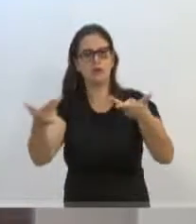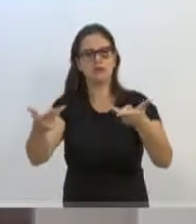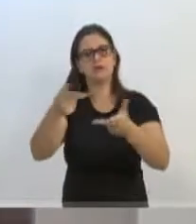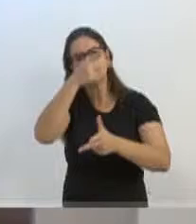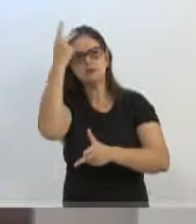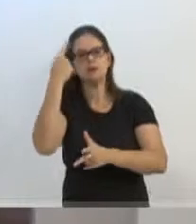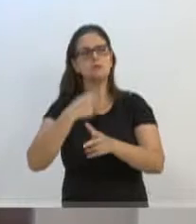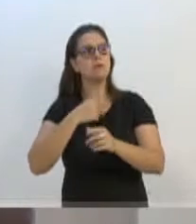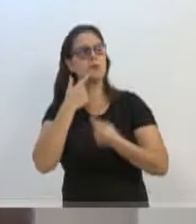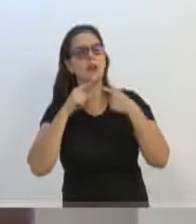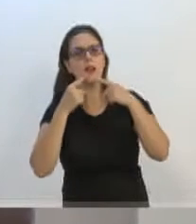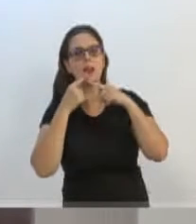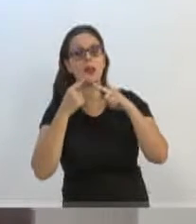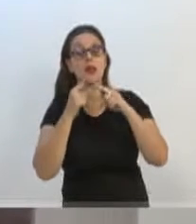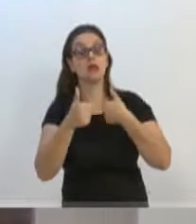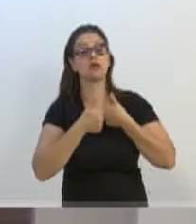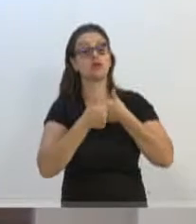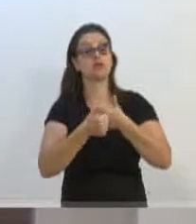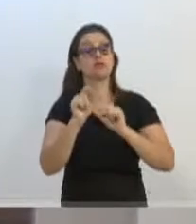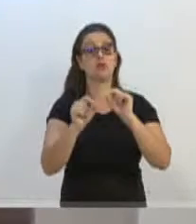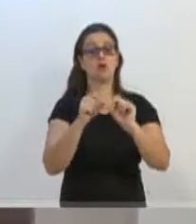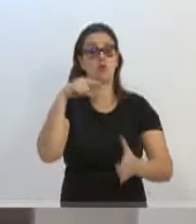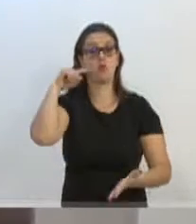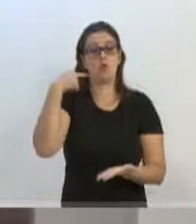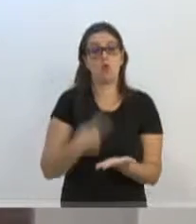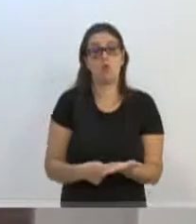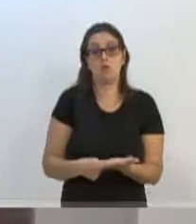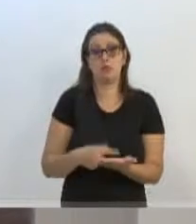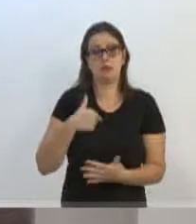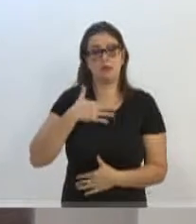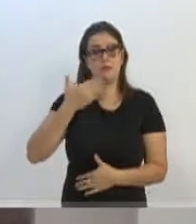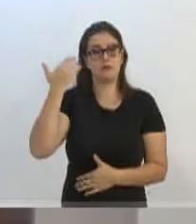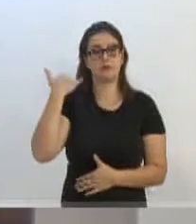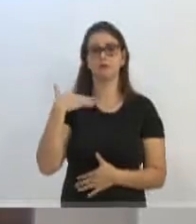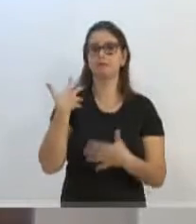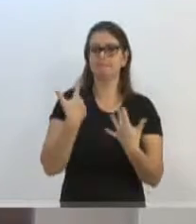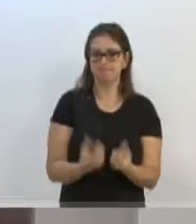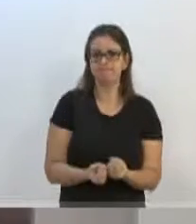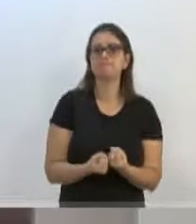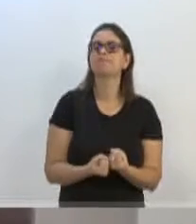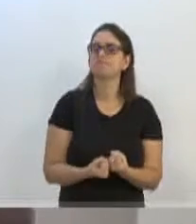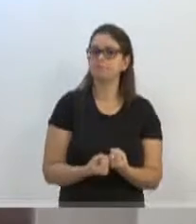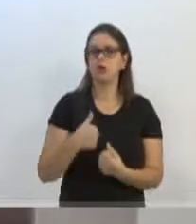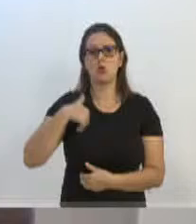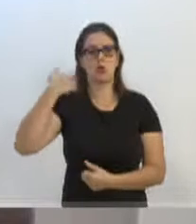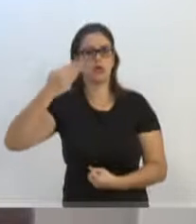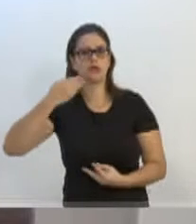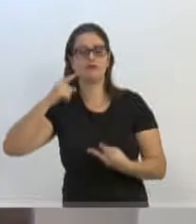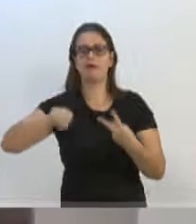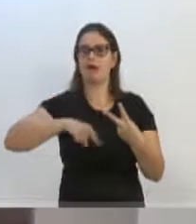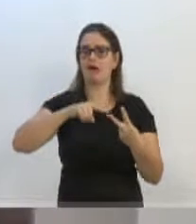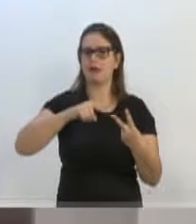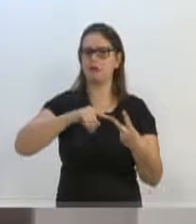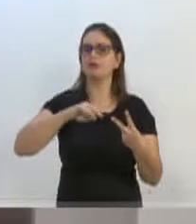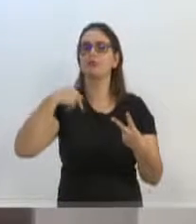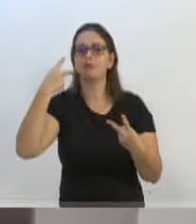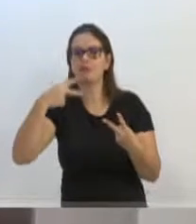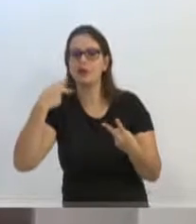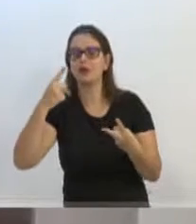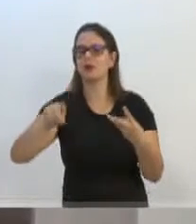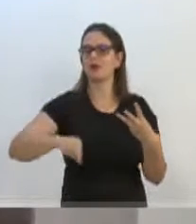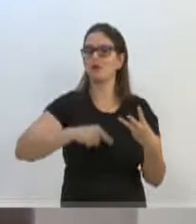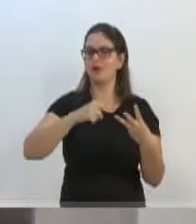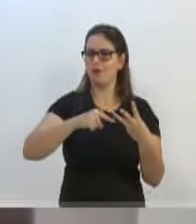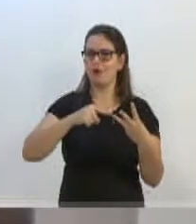plateia, e de seguir, sobretudo, um compromisso que assumir. Um compromisso que assumir enquanto advogado, um compromisso que assumir enquanto parlamentar,